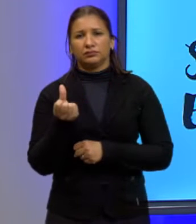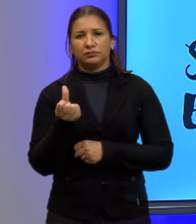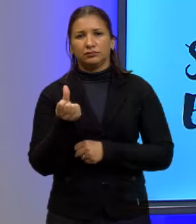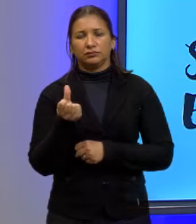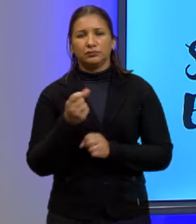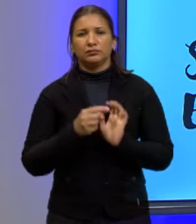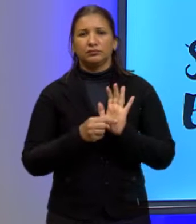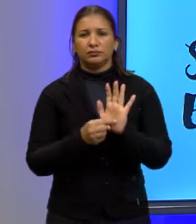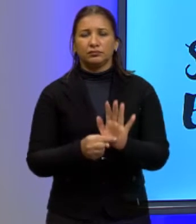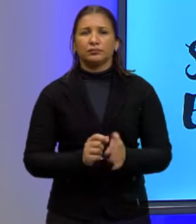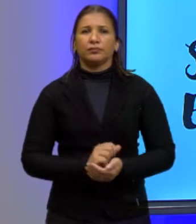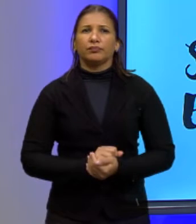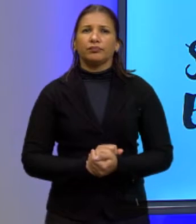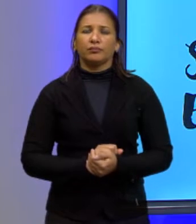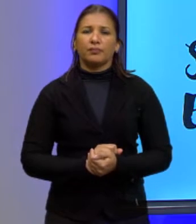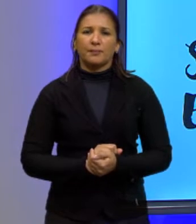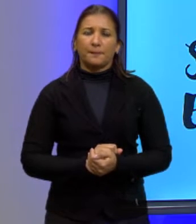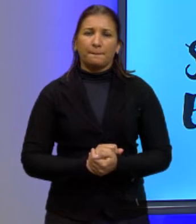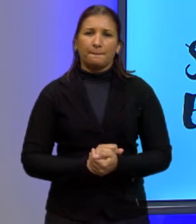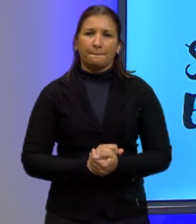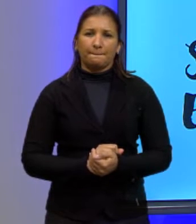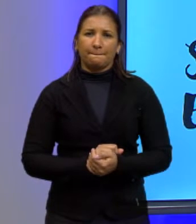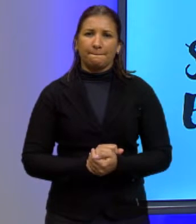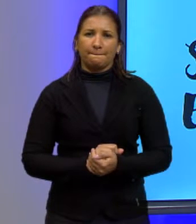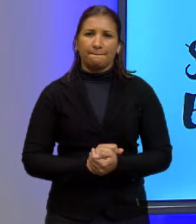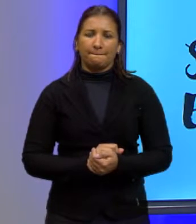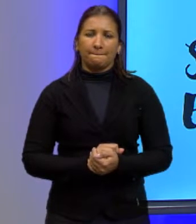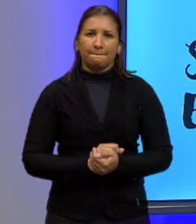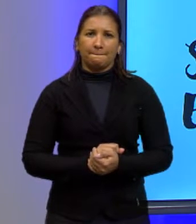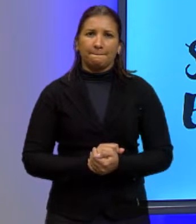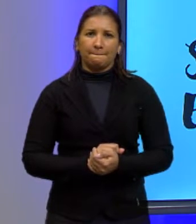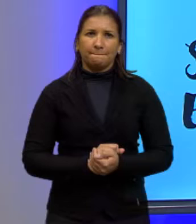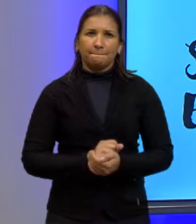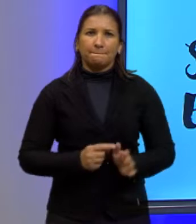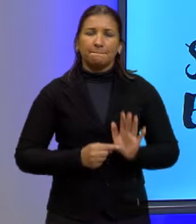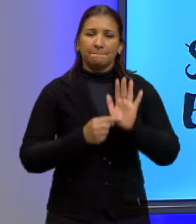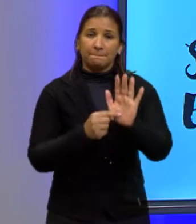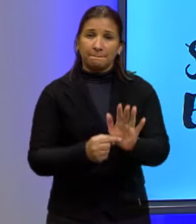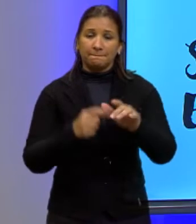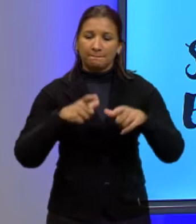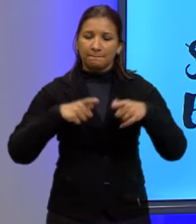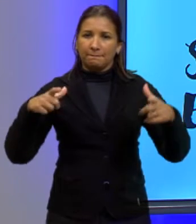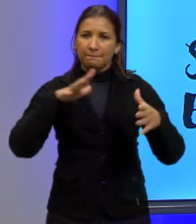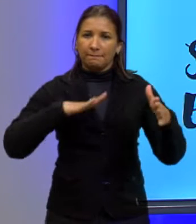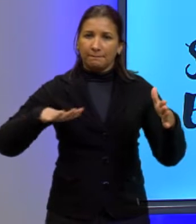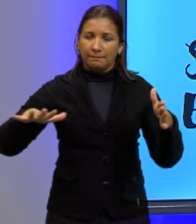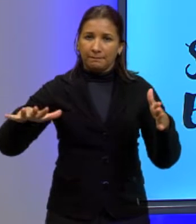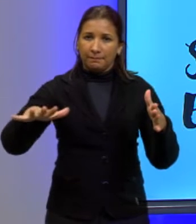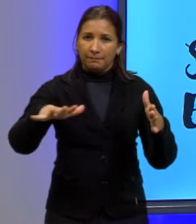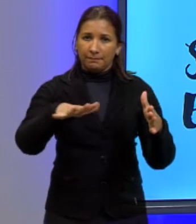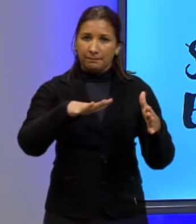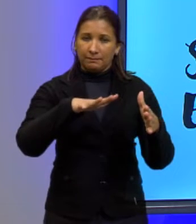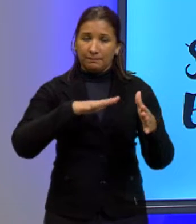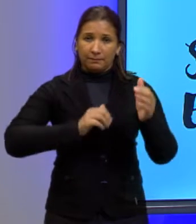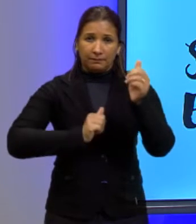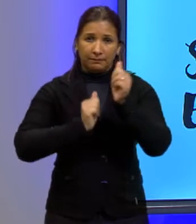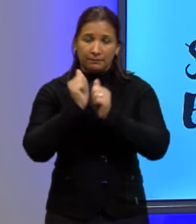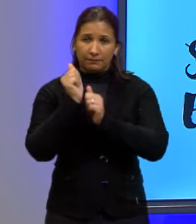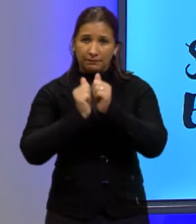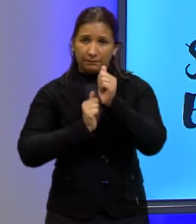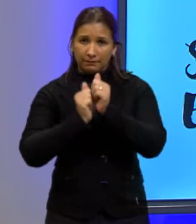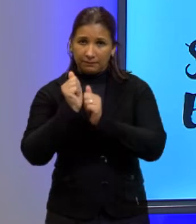trago aqui? Então, diz assim. Dispondo de um grande terreno, uma empresa de